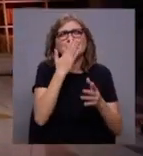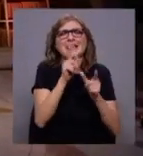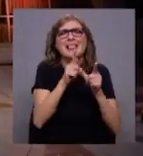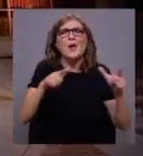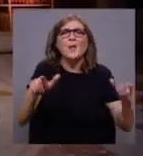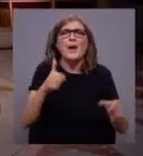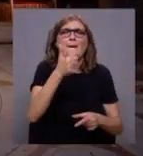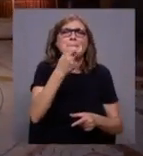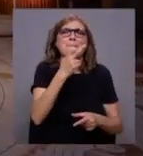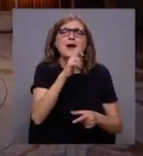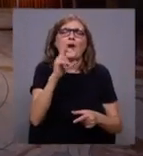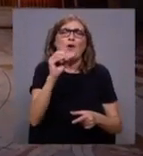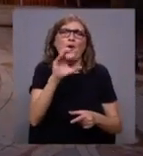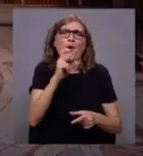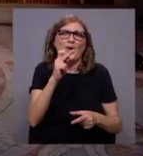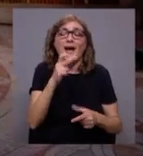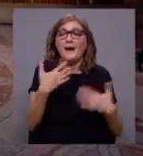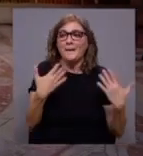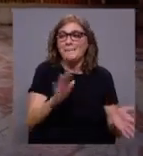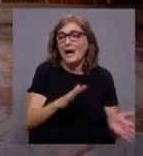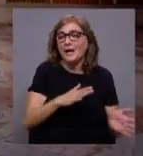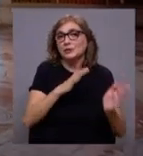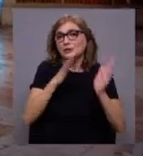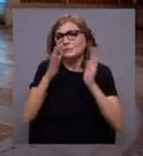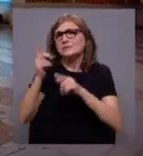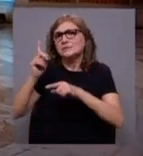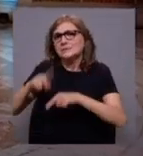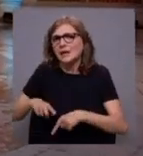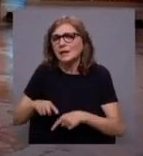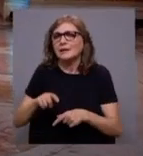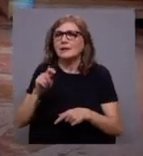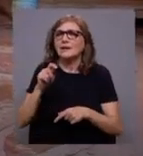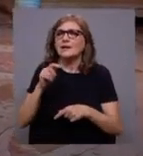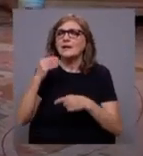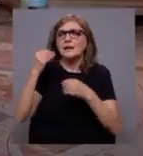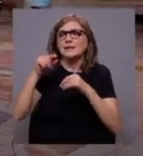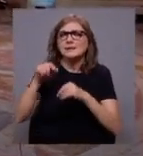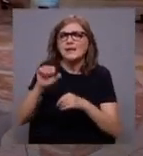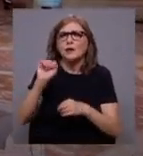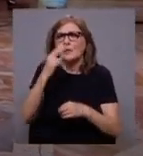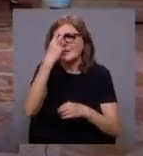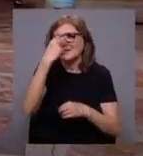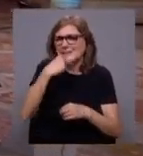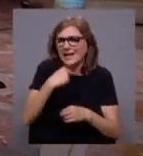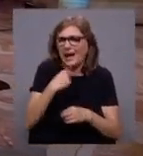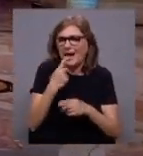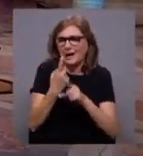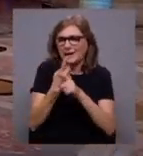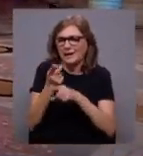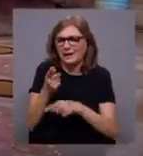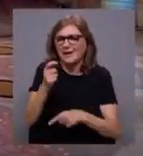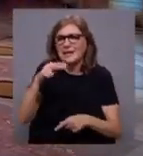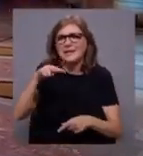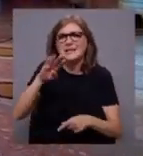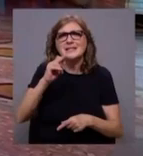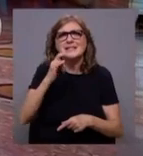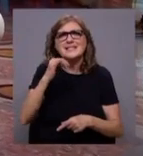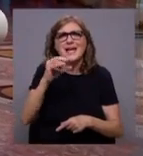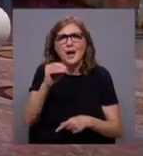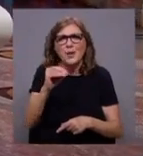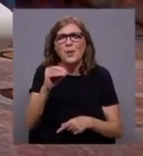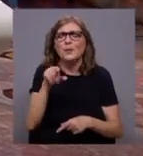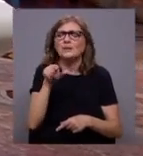mas depois também tem outros como o Ensaio sobre a Cegueira, por exemplo, que acaba por criar ali uma